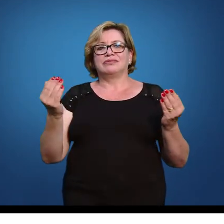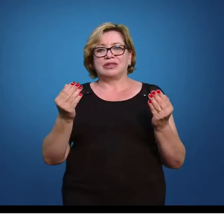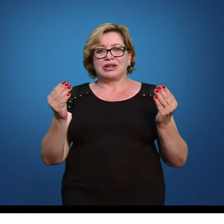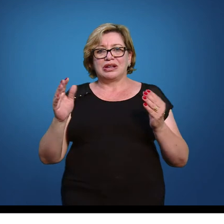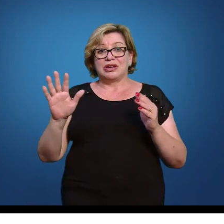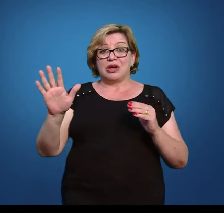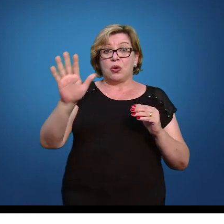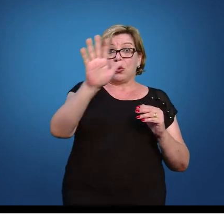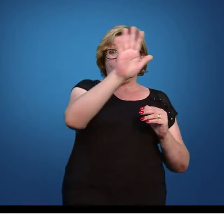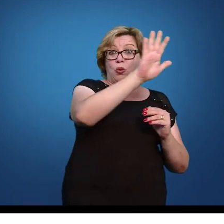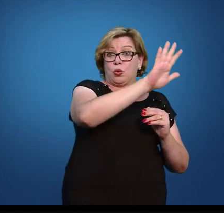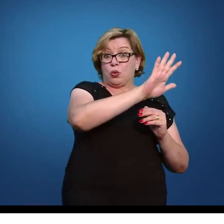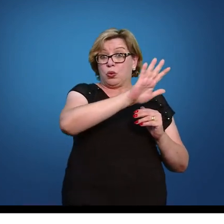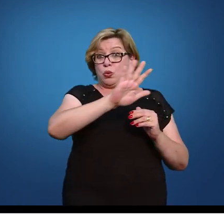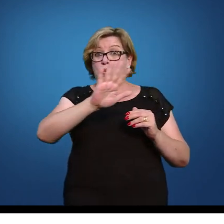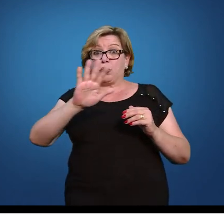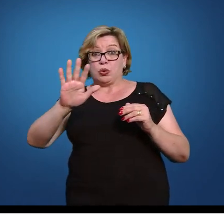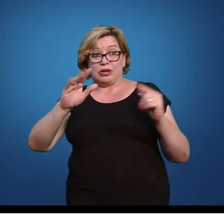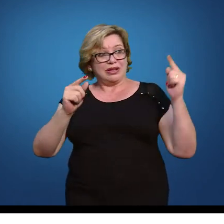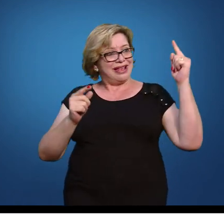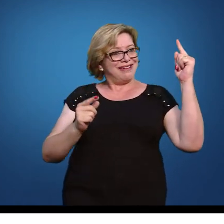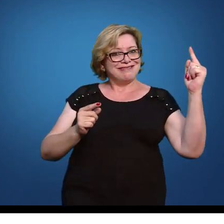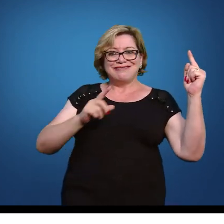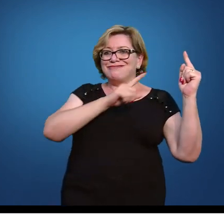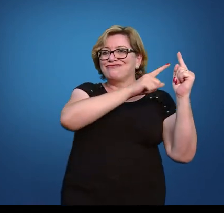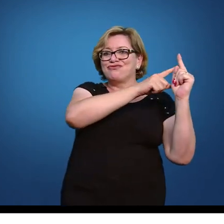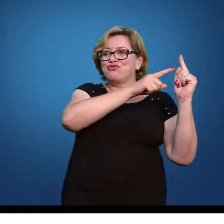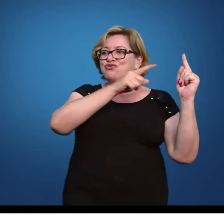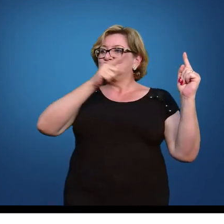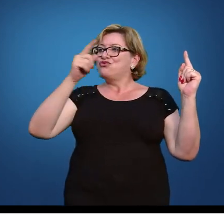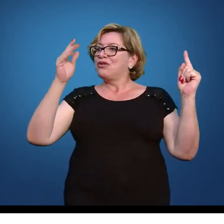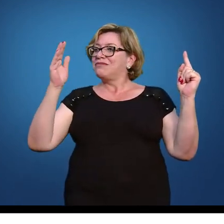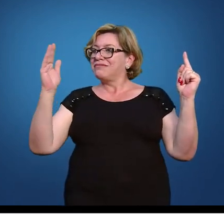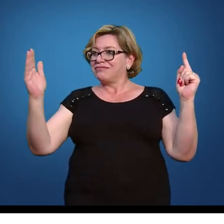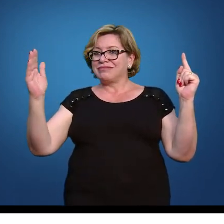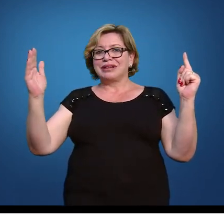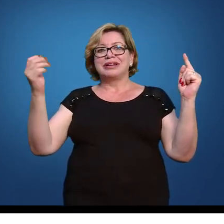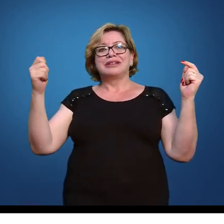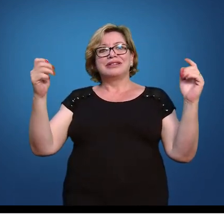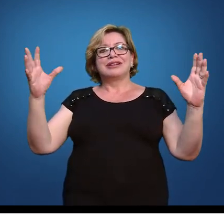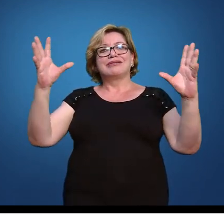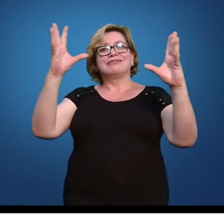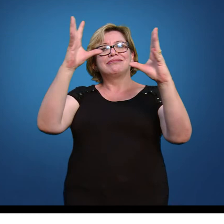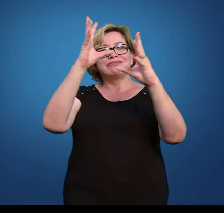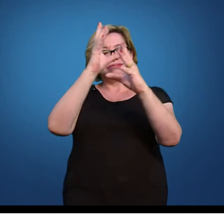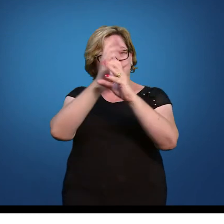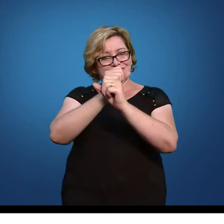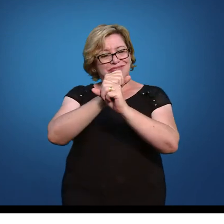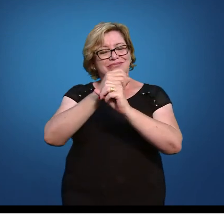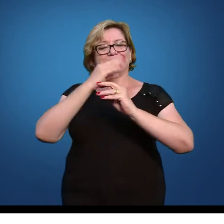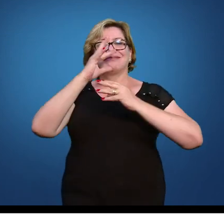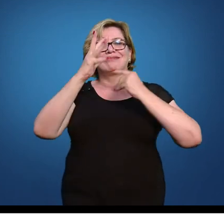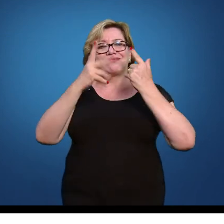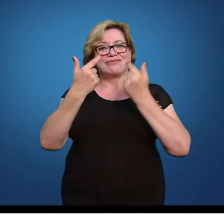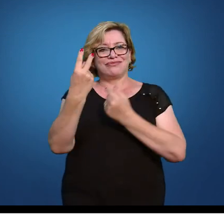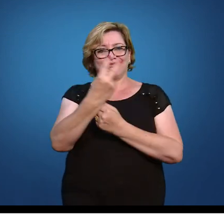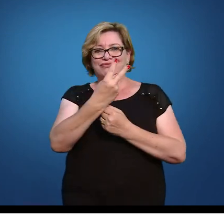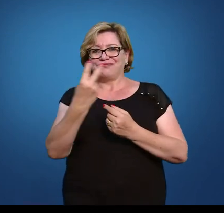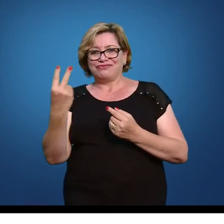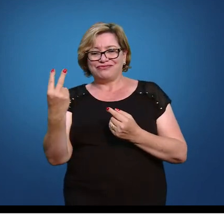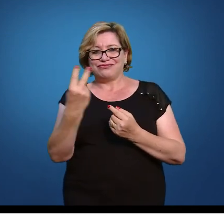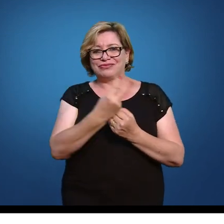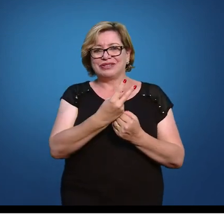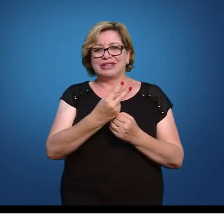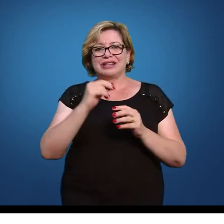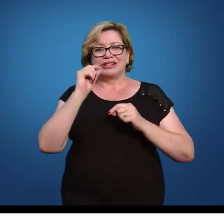como eu quero a área compreendida do menos 1,4 até 1,91 então agora eu preciso somar as duas áreas